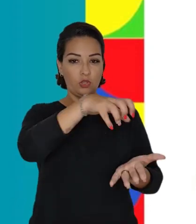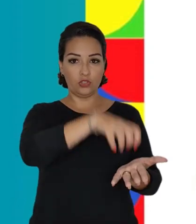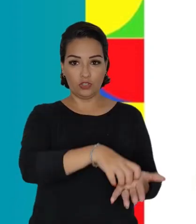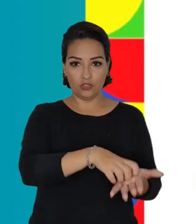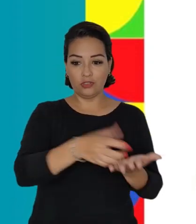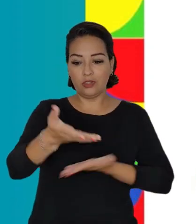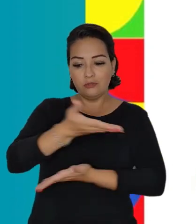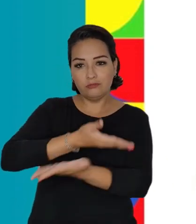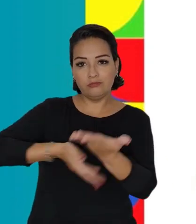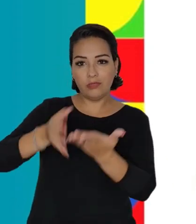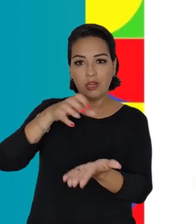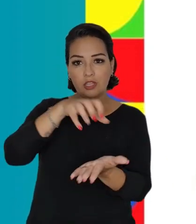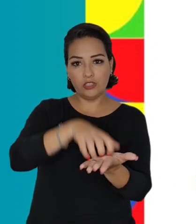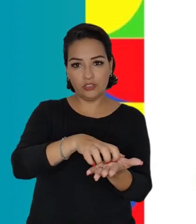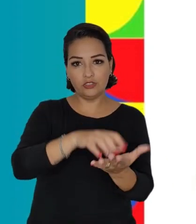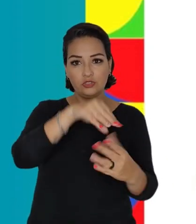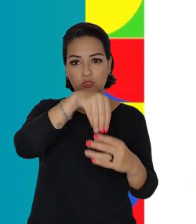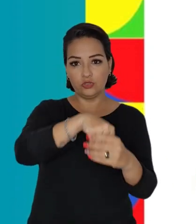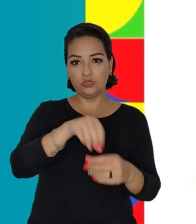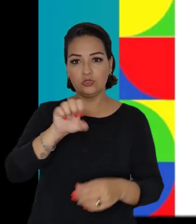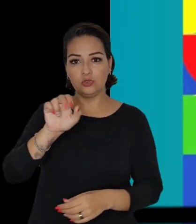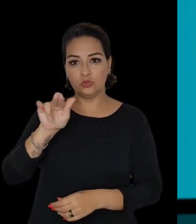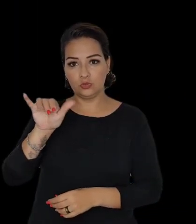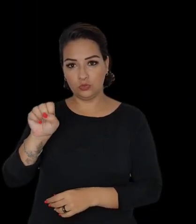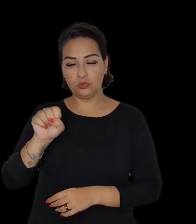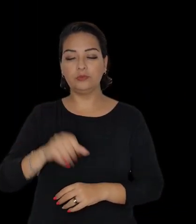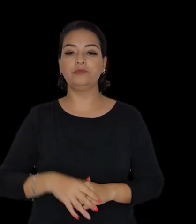De entidades para entidades do SUAS